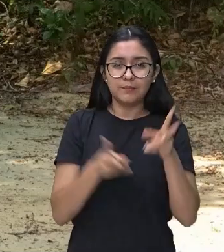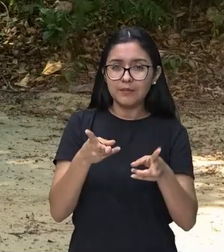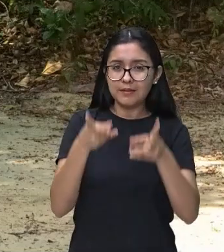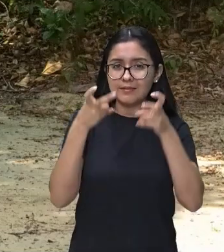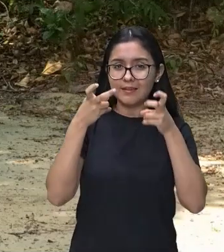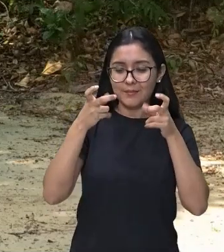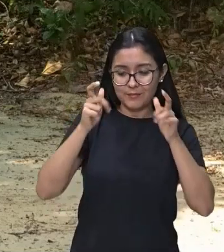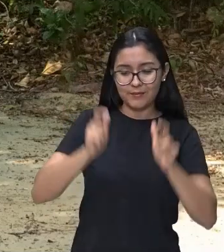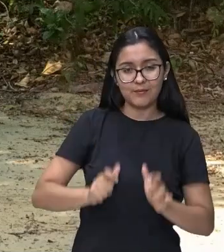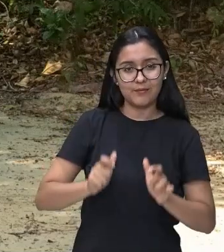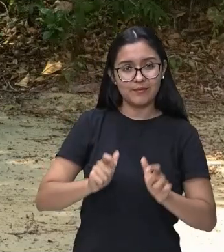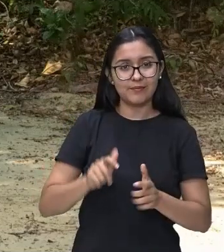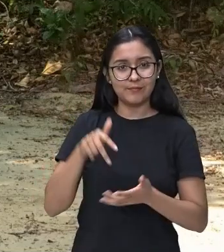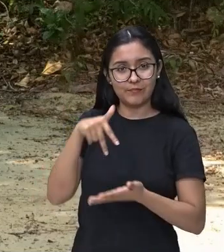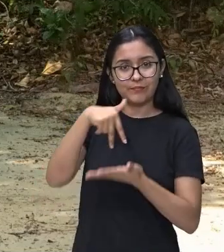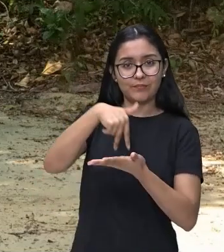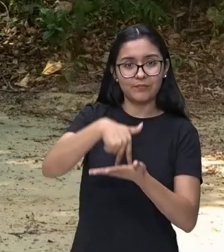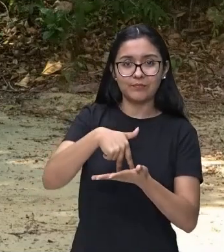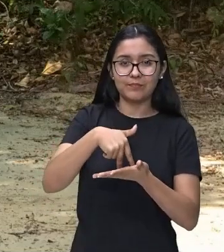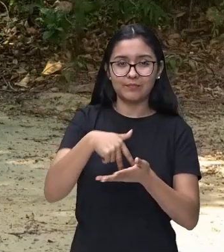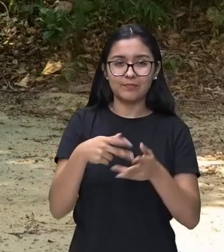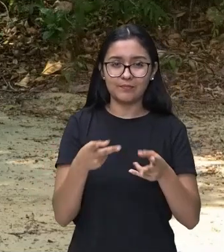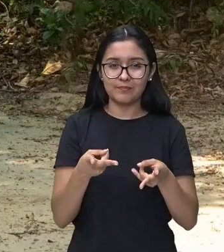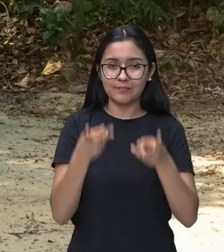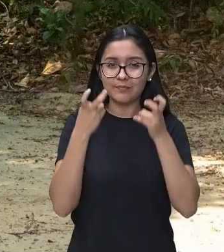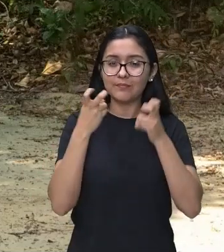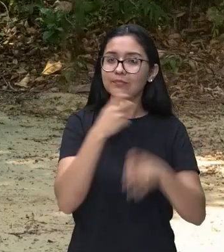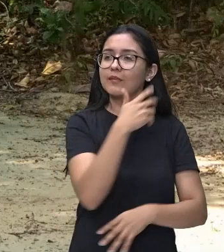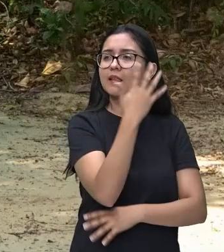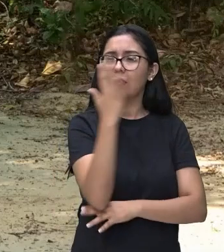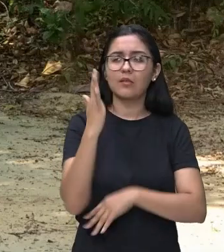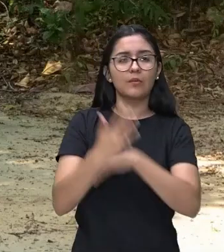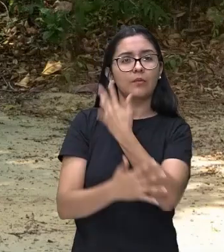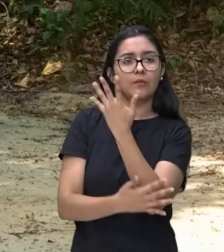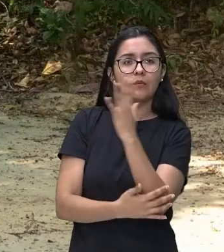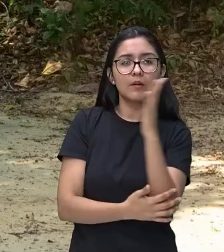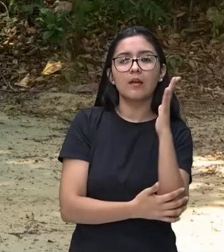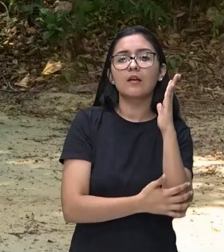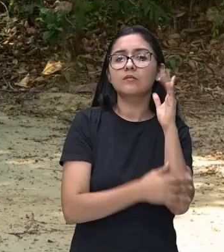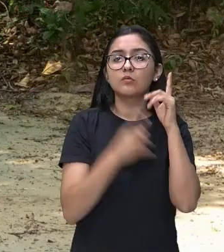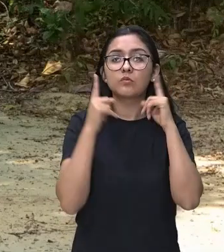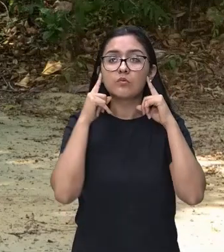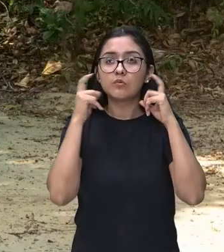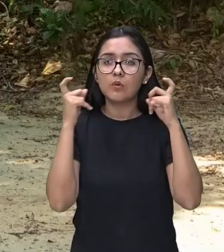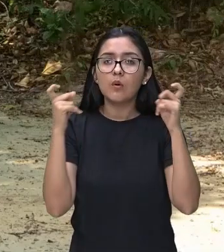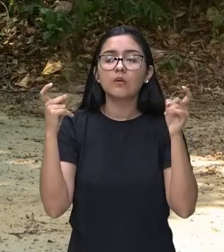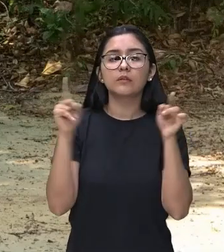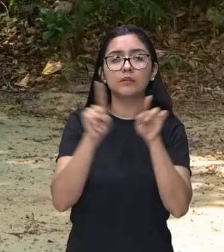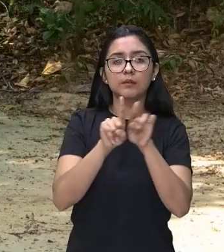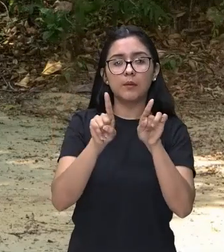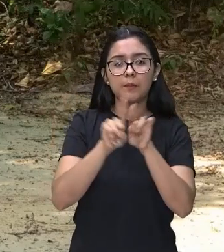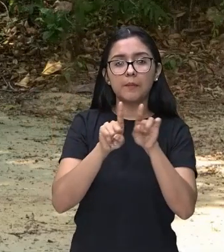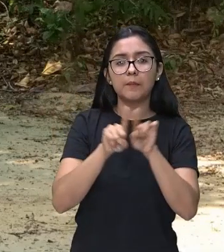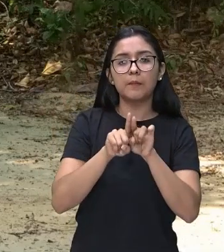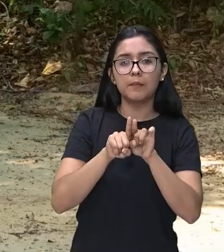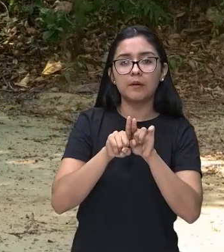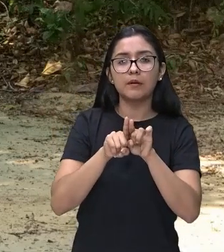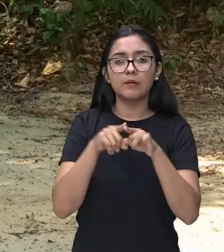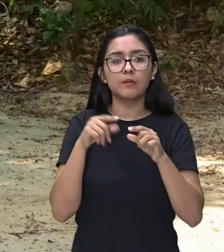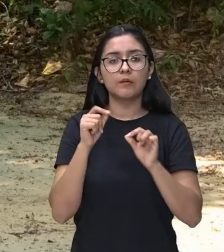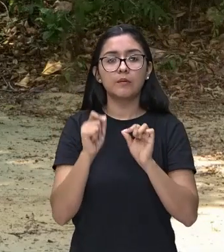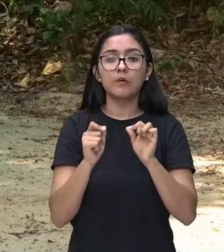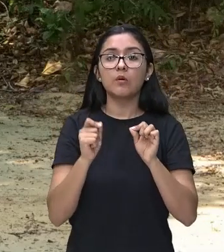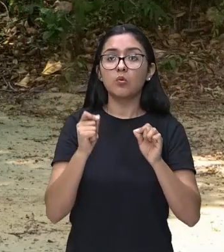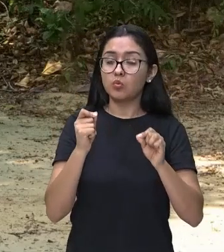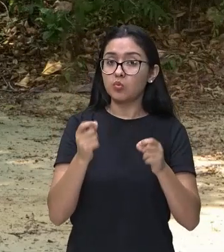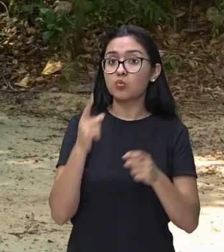natureza aqui, nessa floresta. E também ele pode vir através dos sons